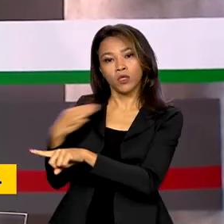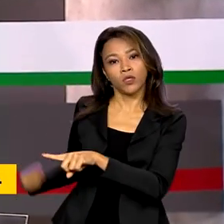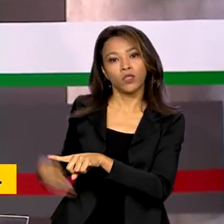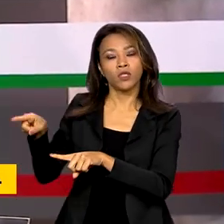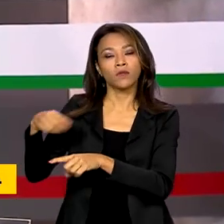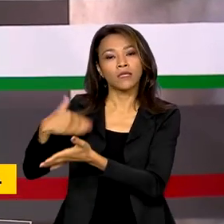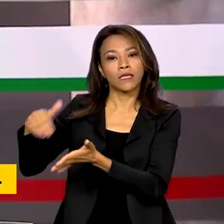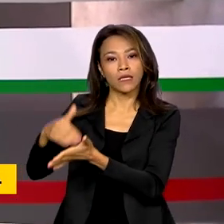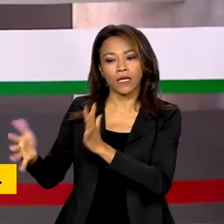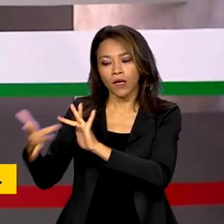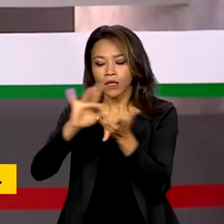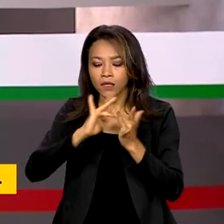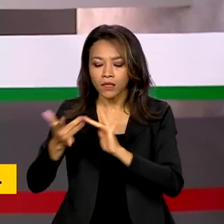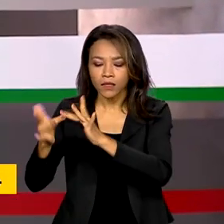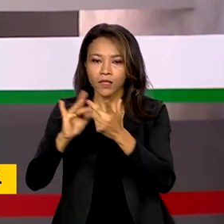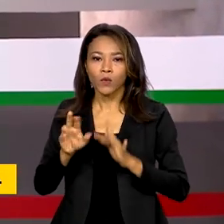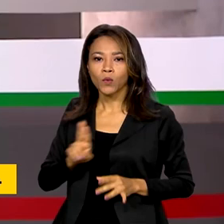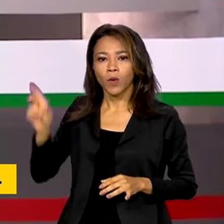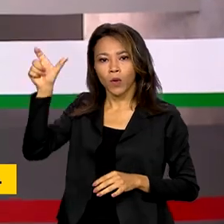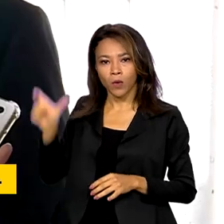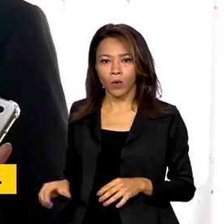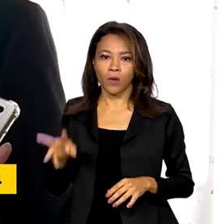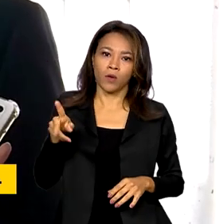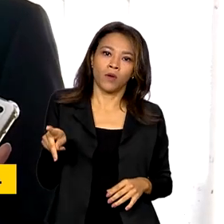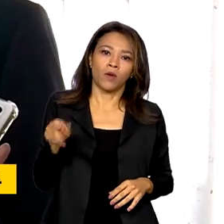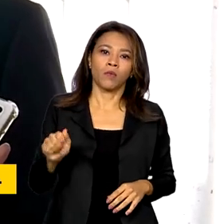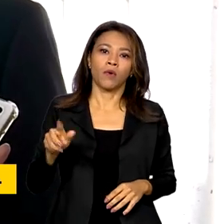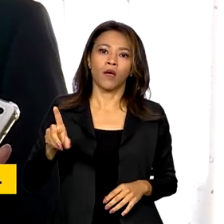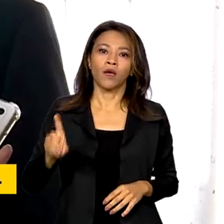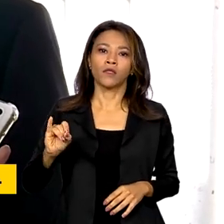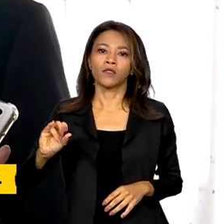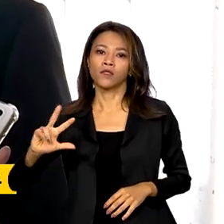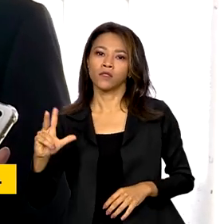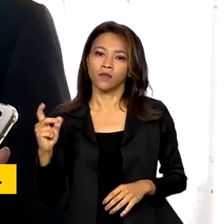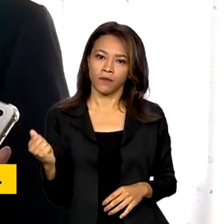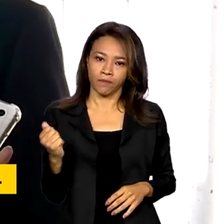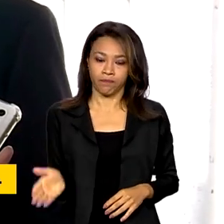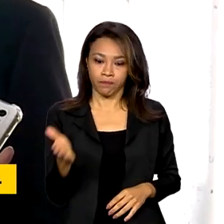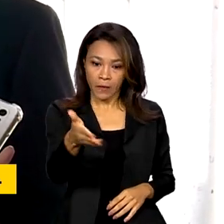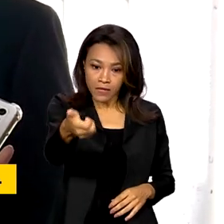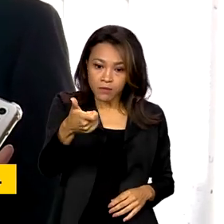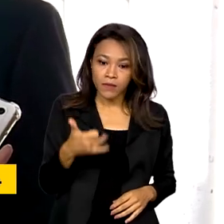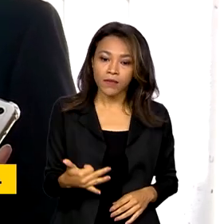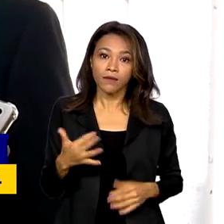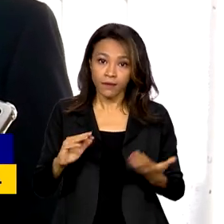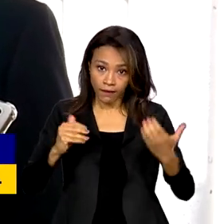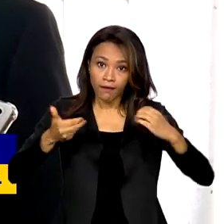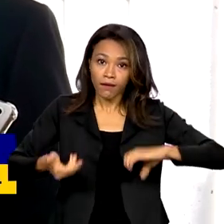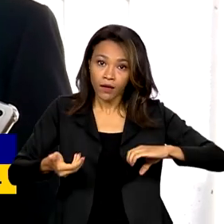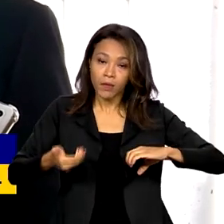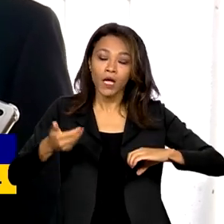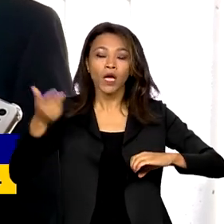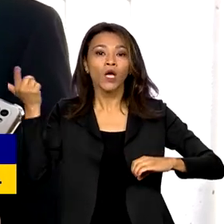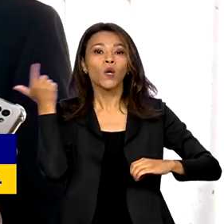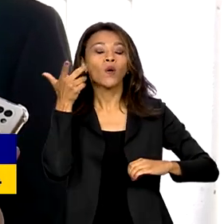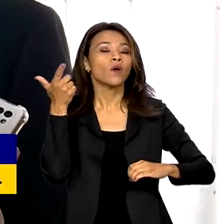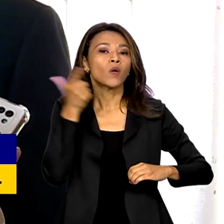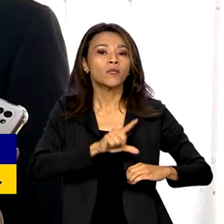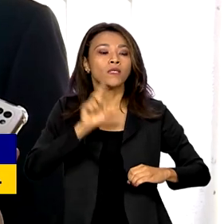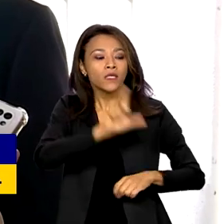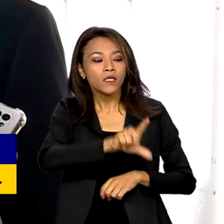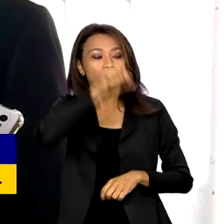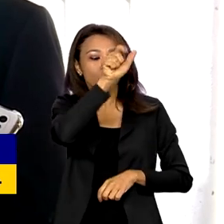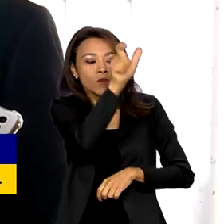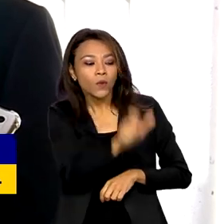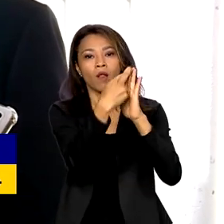Institucionais, Alexandre Padilha. A Câmara possa definir o nome do relator para o